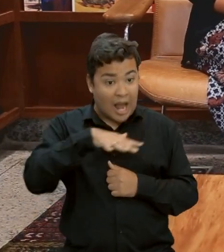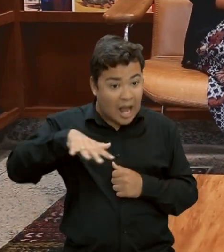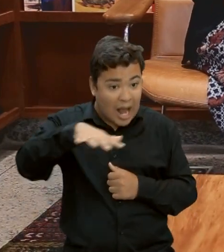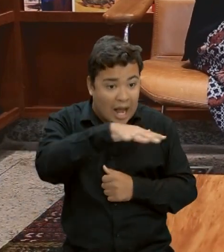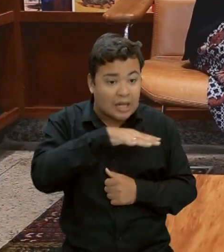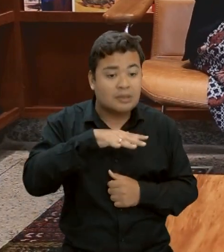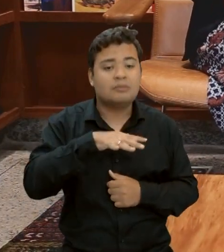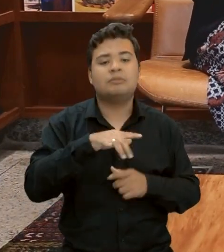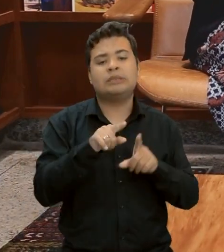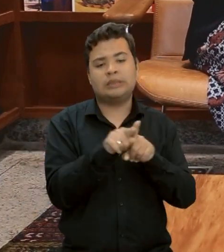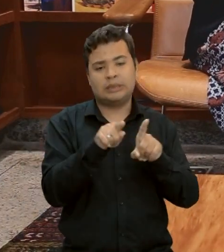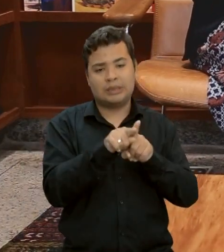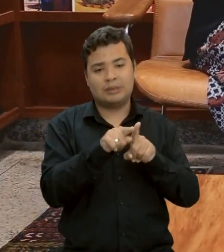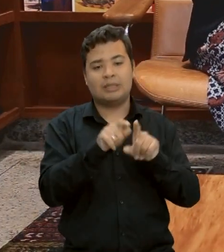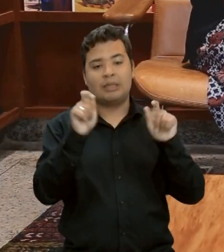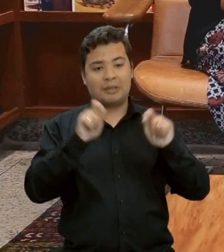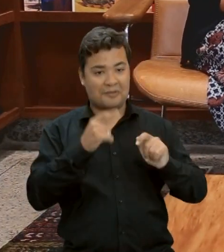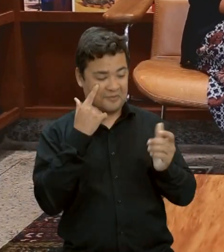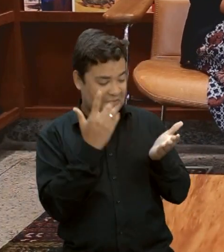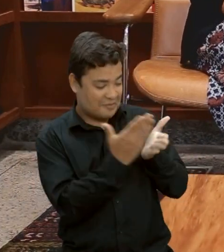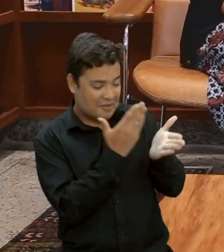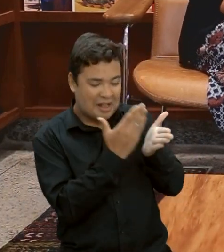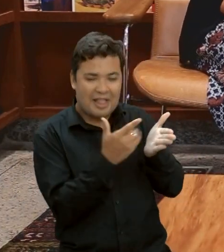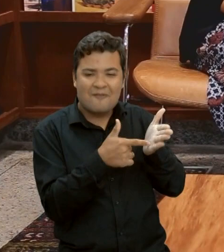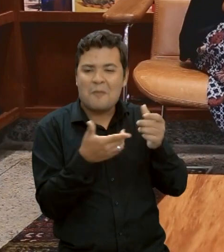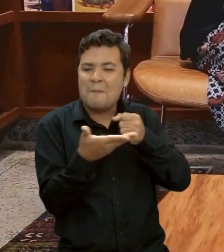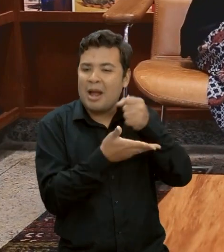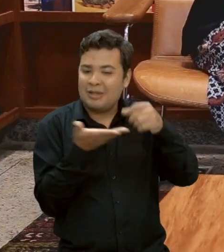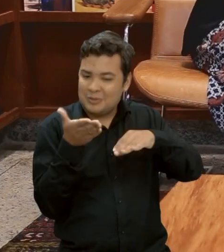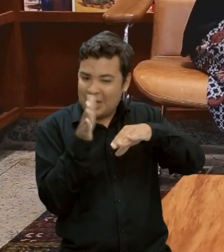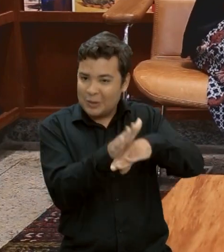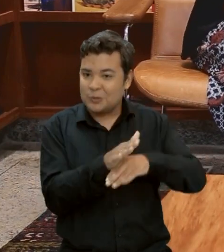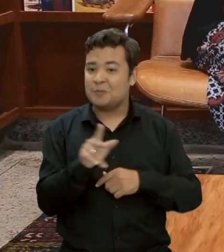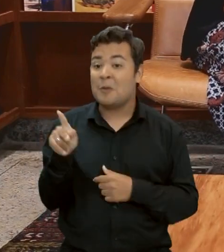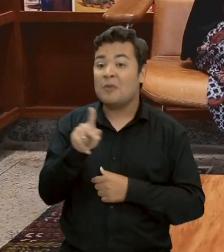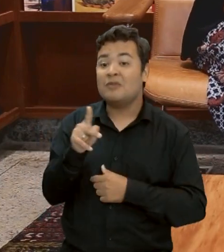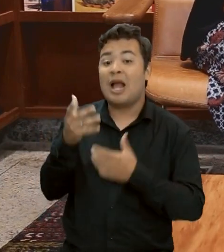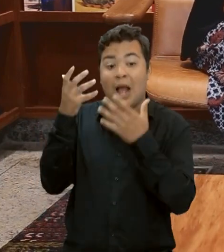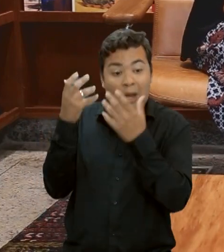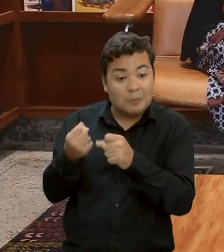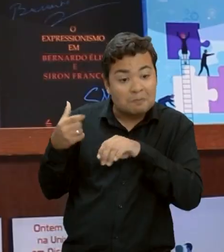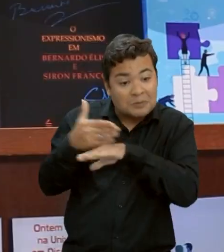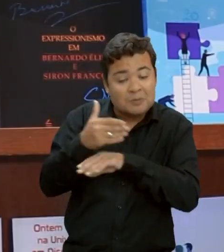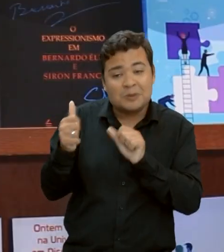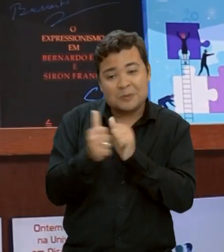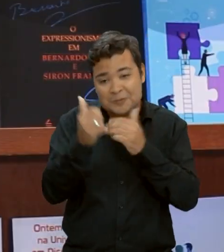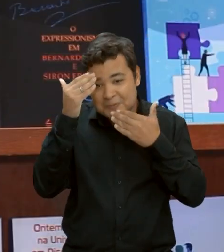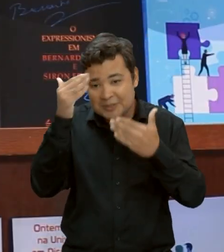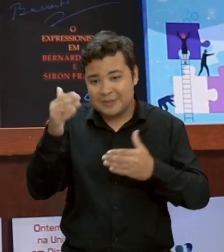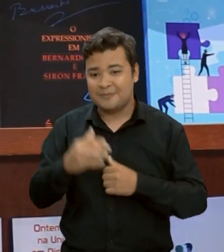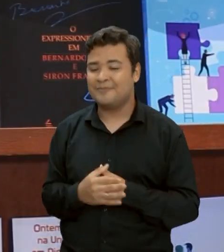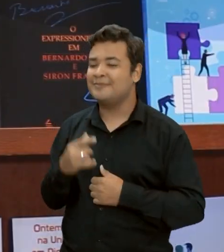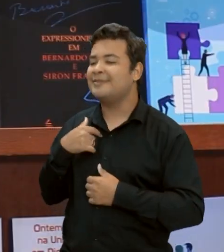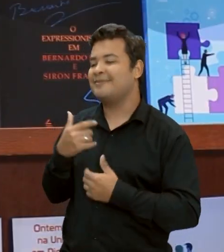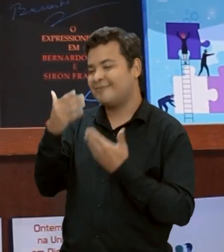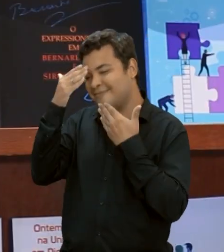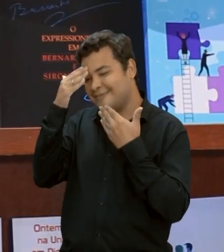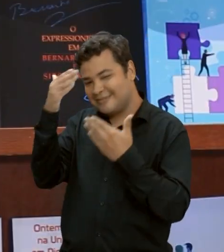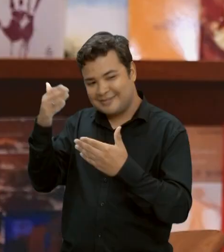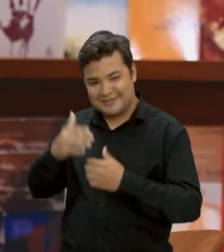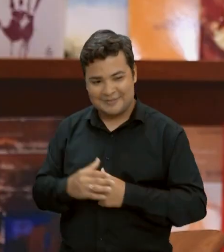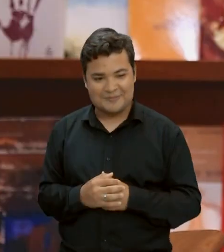também já tem aí a sua obra básica. Professor, muito obrigada por participar aqui com a gente. Eu que agradeço, fiquei à disposição.